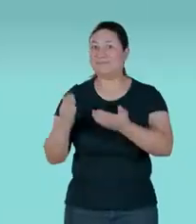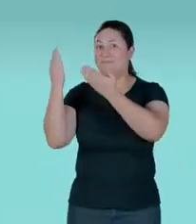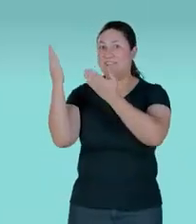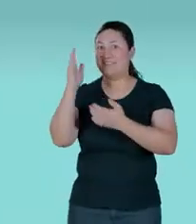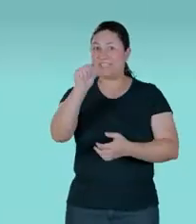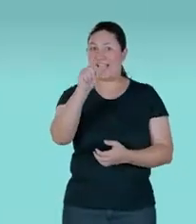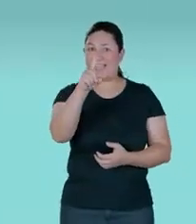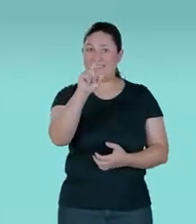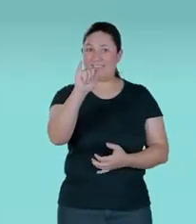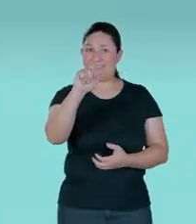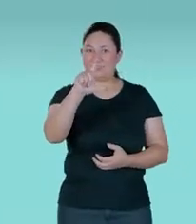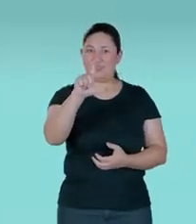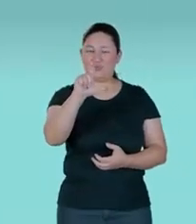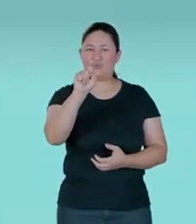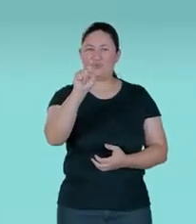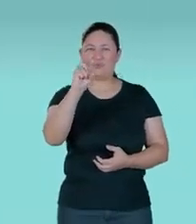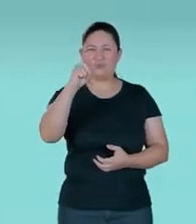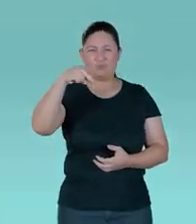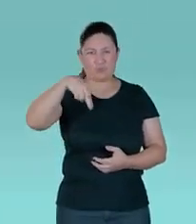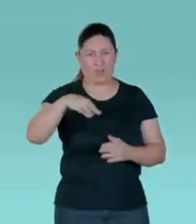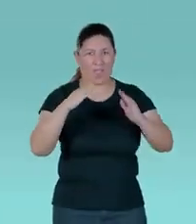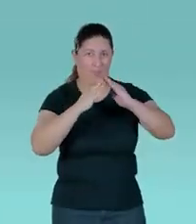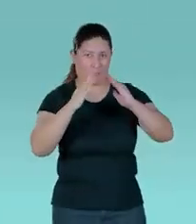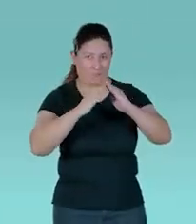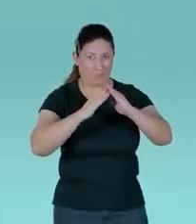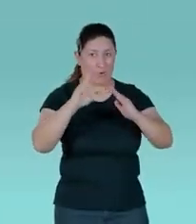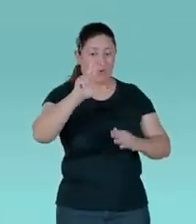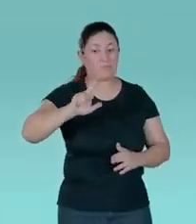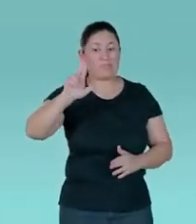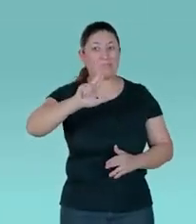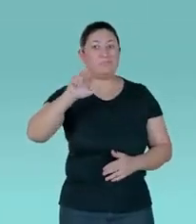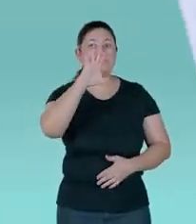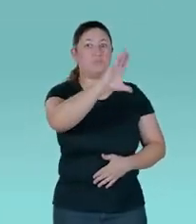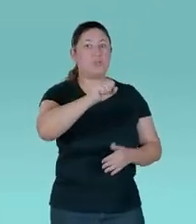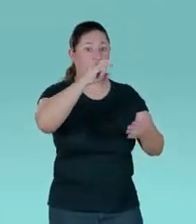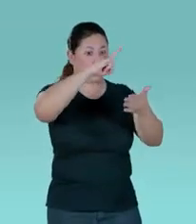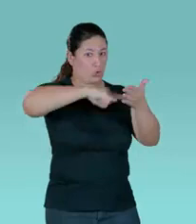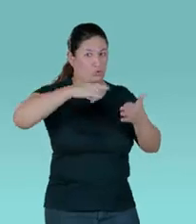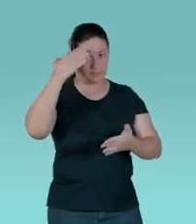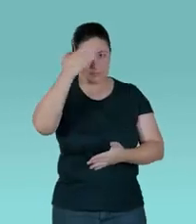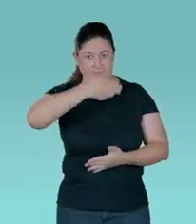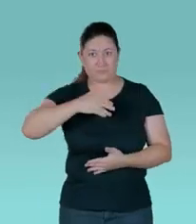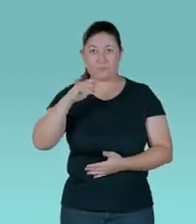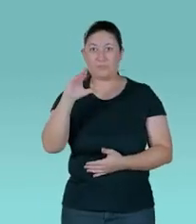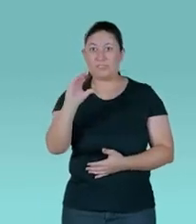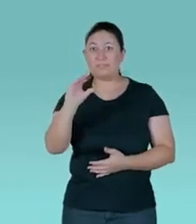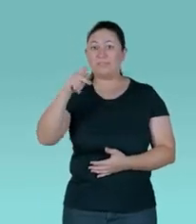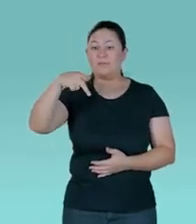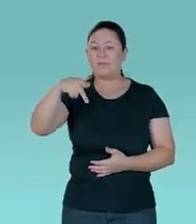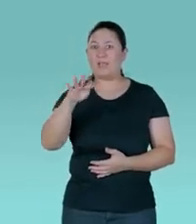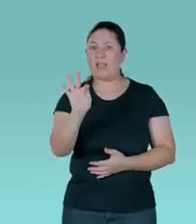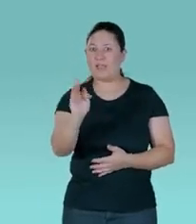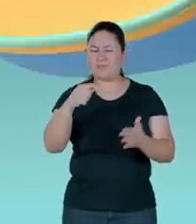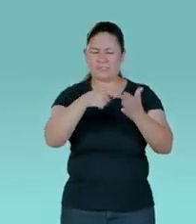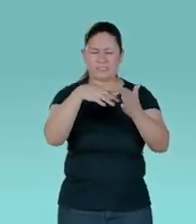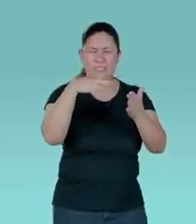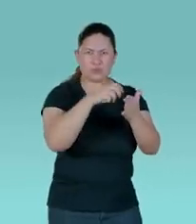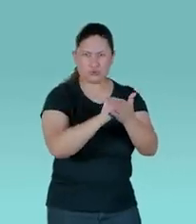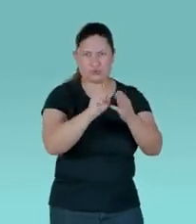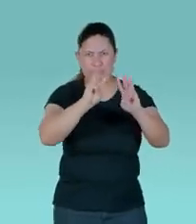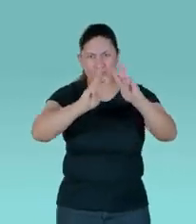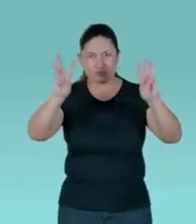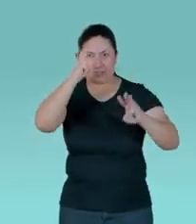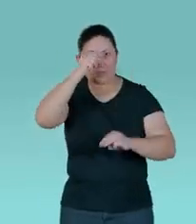Este é o Adilson, morador de Uberlândia. Ele pegou sua nota de serviço com CPF, cadastrou no site da Prefeitura e ganhou